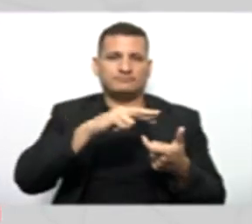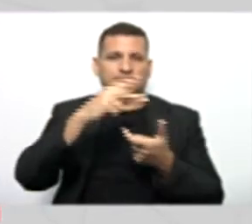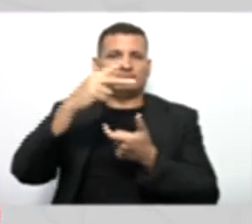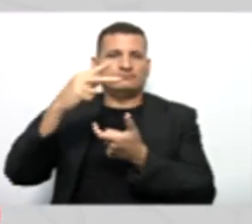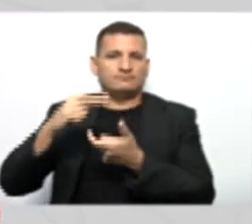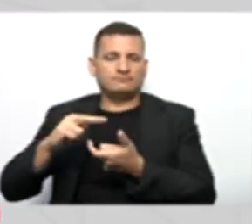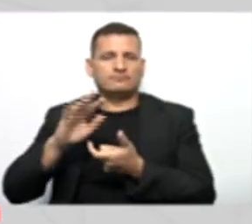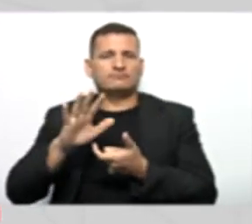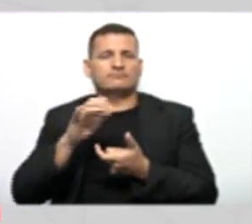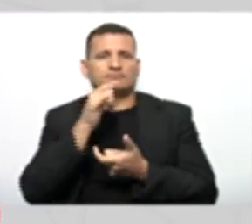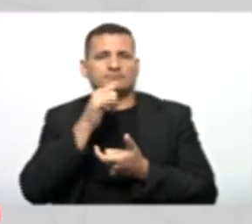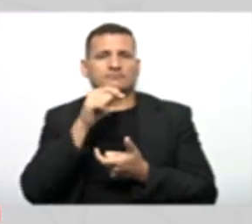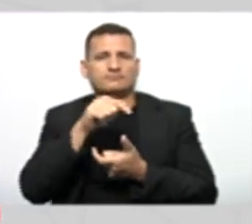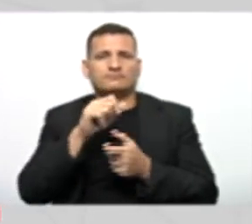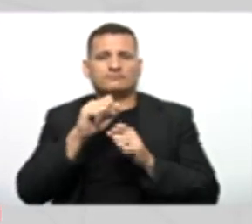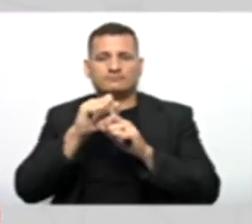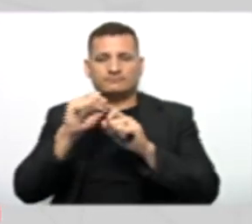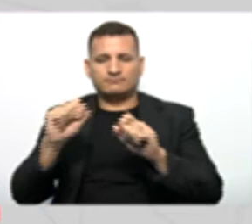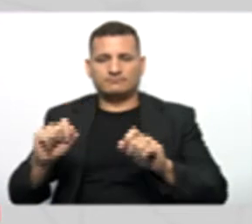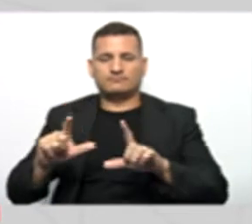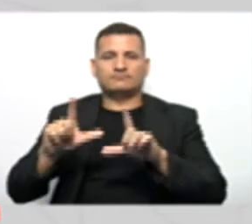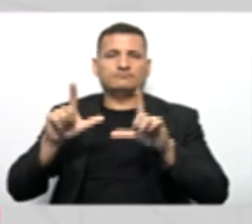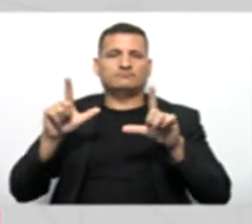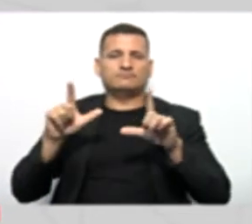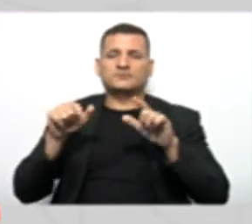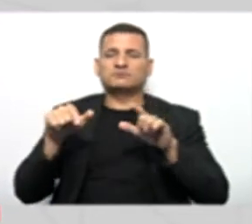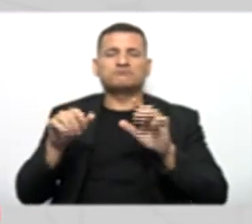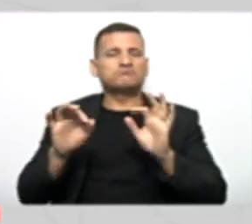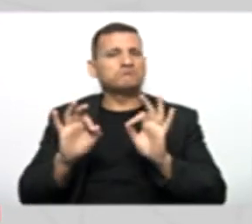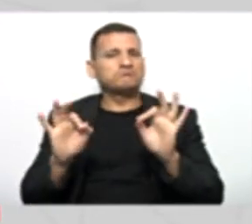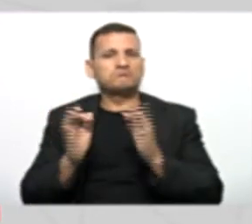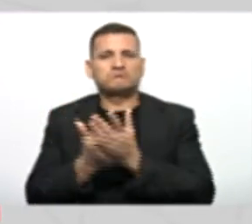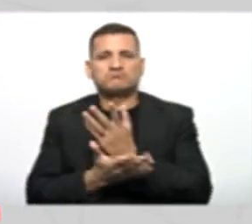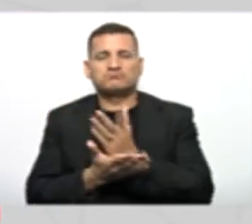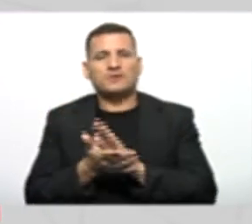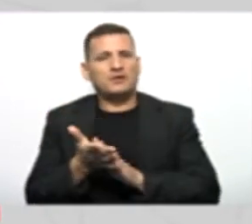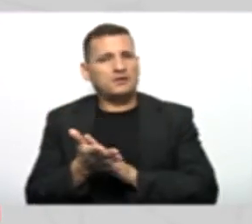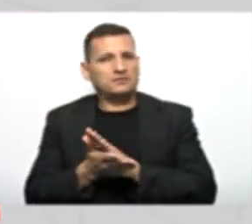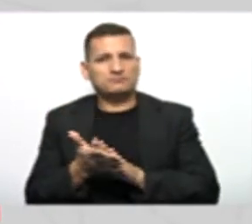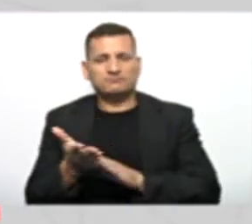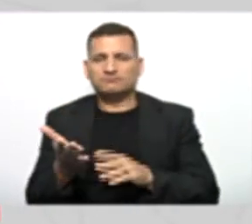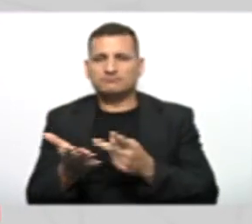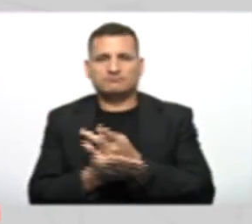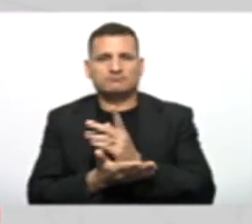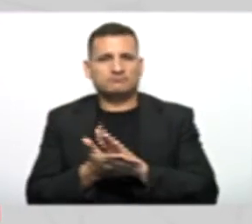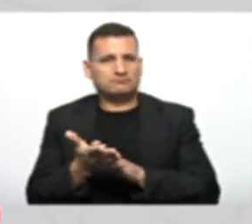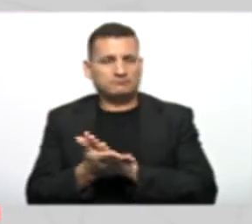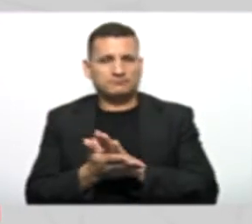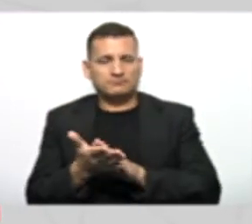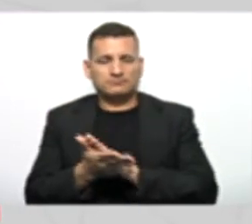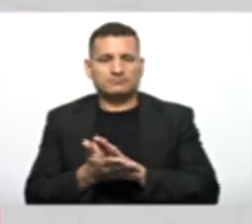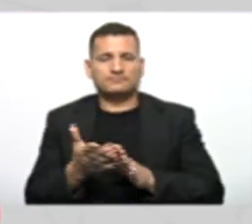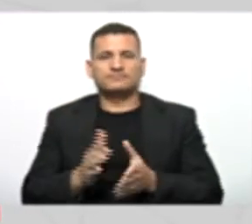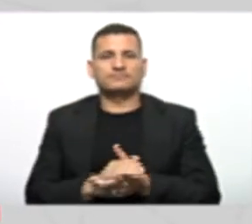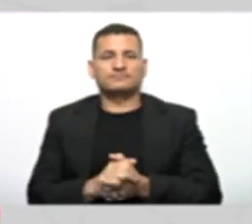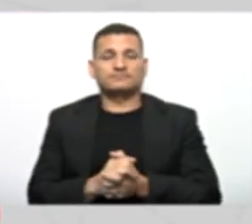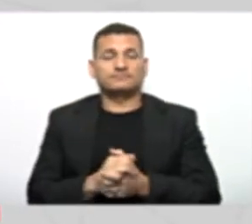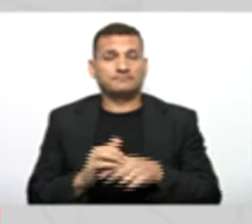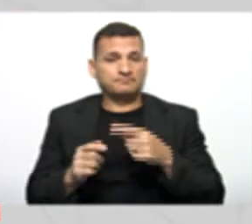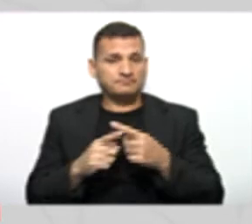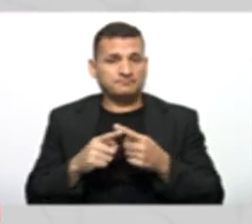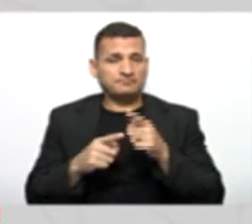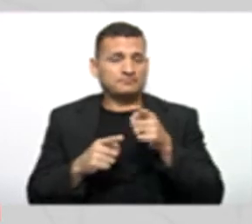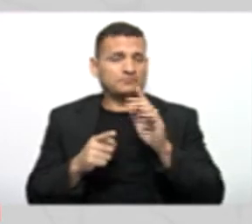executar Esse programa Do jeito que ele está aqui Ele não vai acontecer nada Por que não vai acontecer nada? Porque apesar de você Já ter